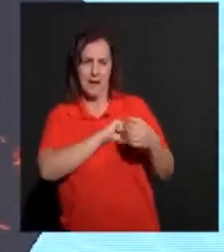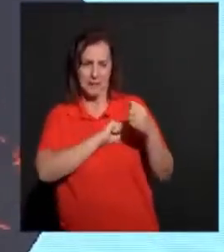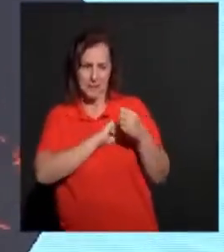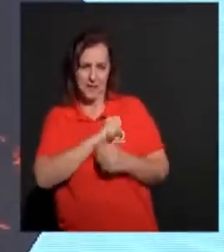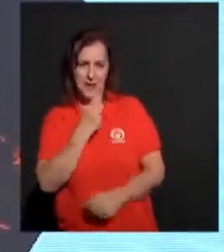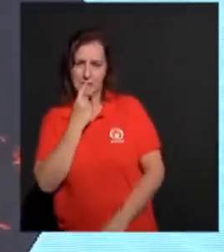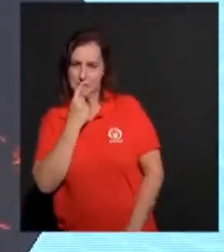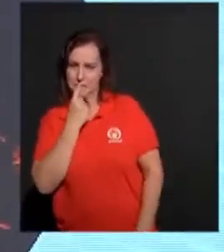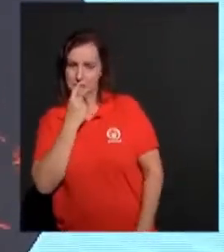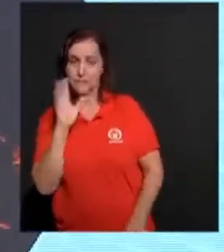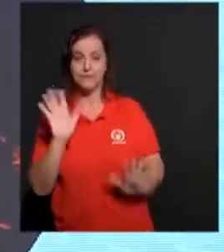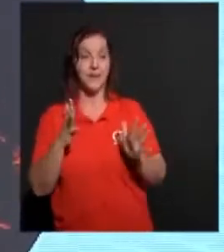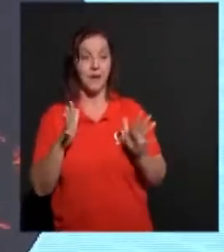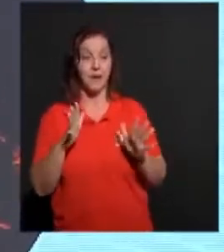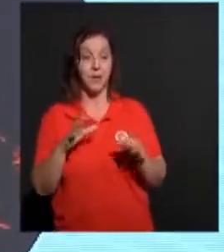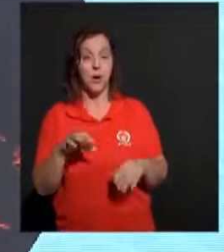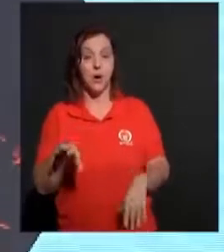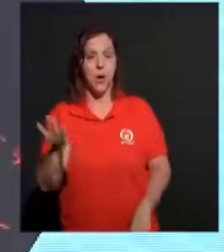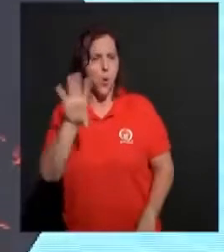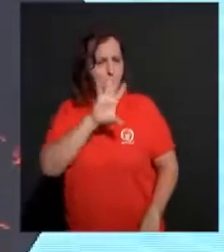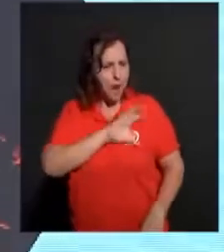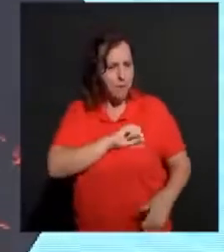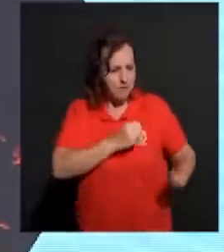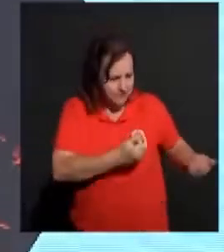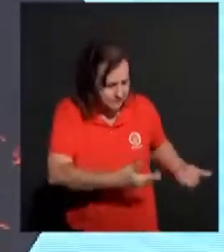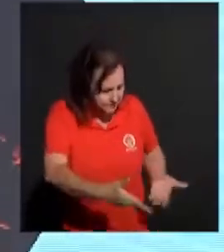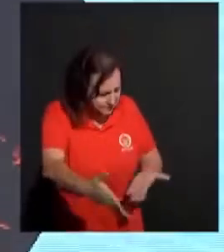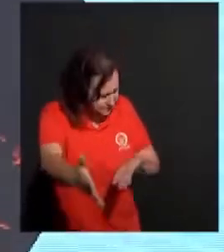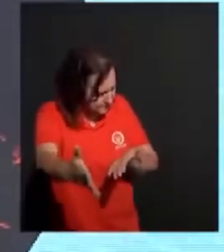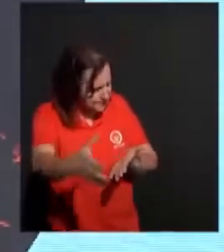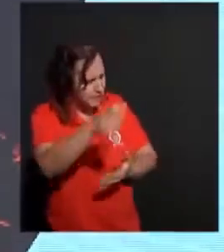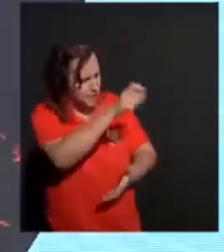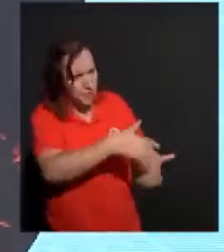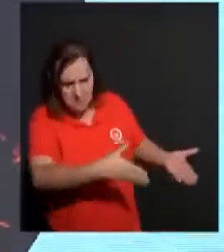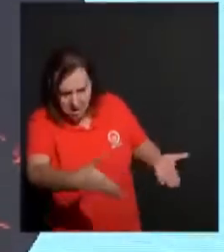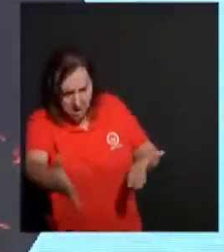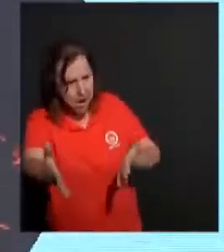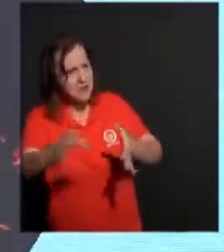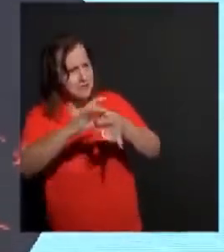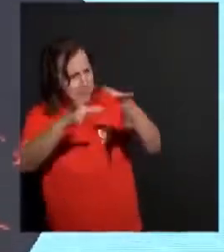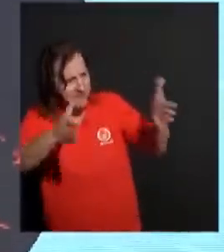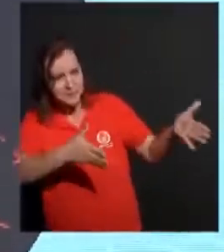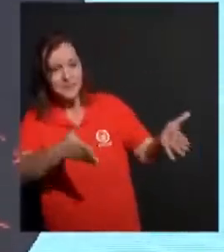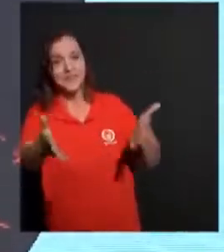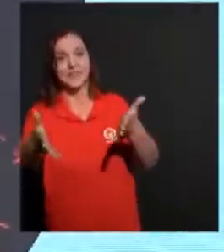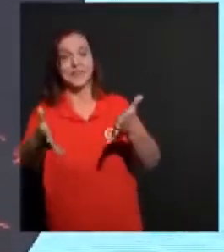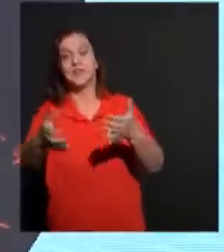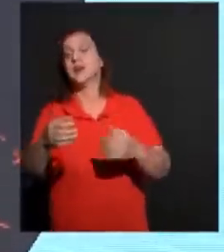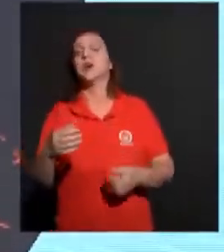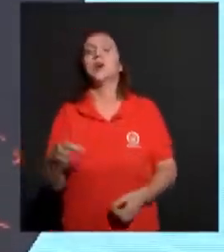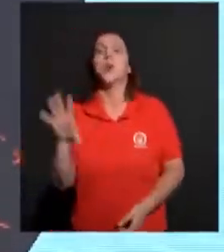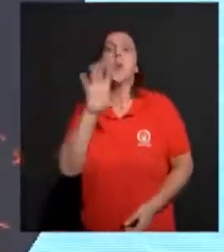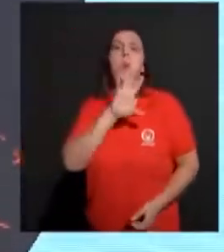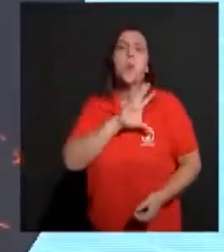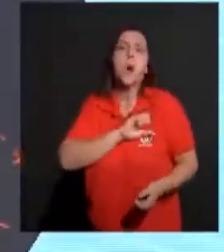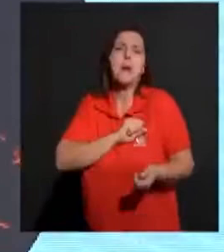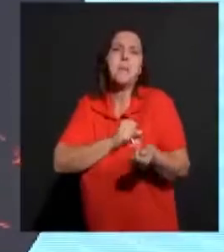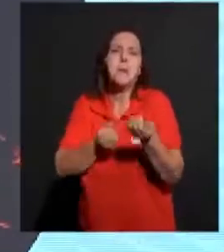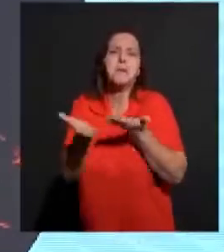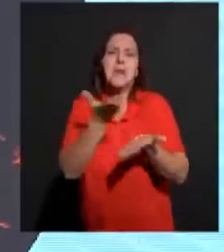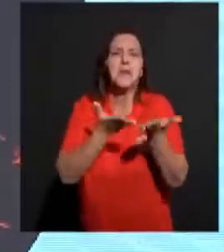amor, ele exalta o outro. Ele permite que o outro avance muito mais. O amor não trata com leviandade.